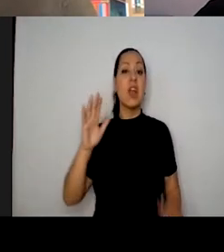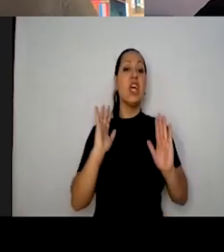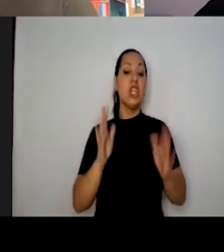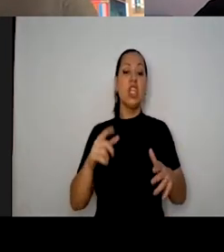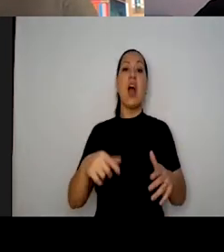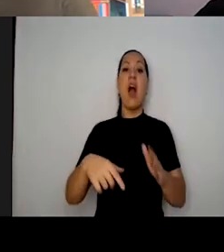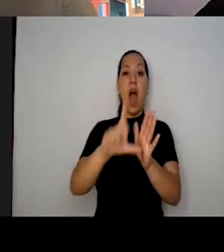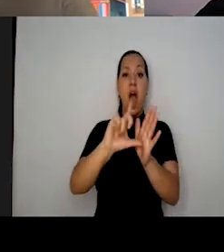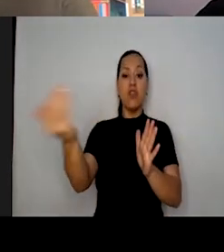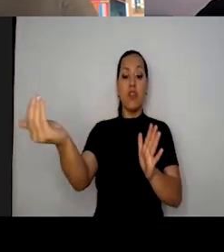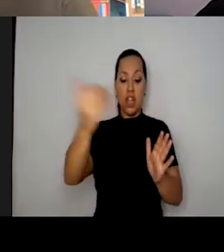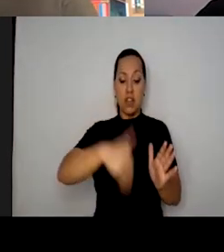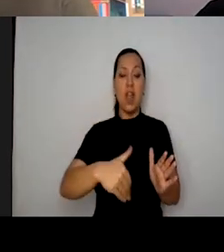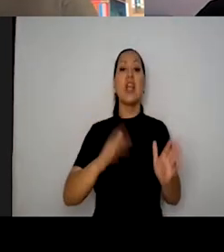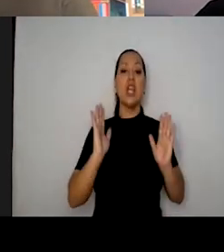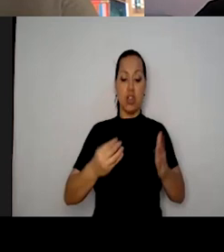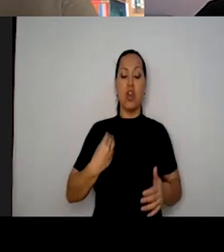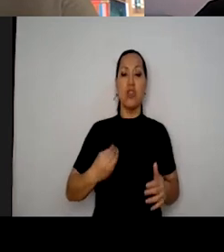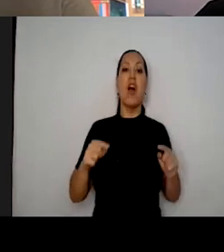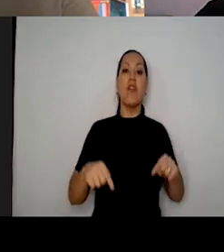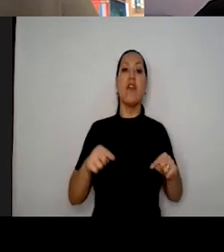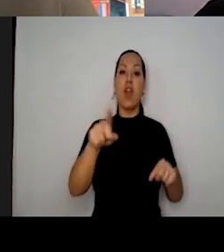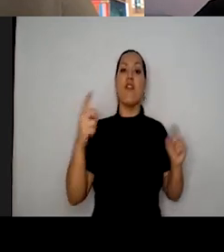vocês chegarem aqui e invadirem.